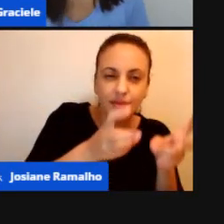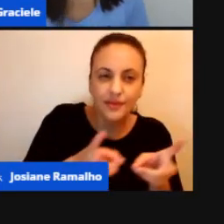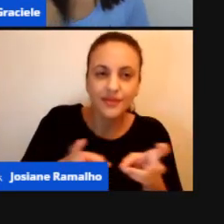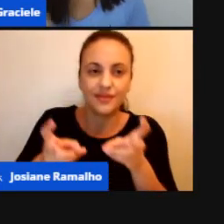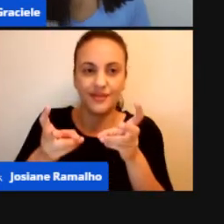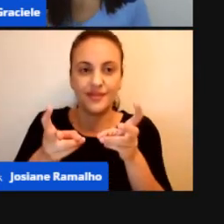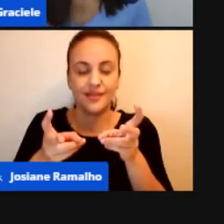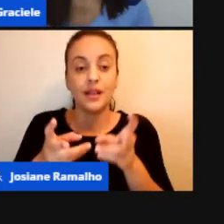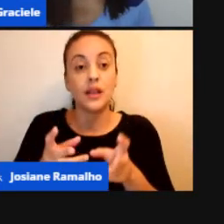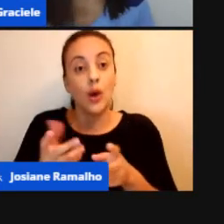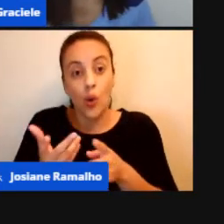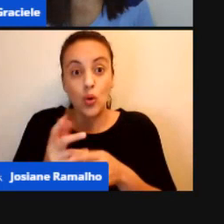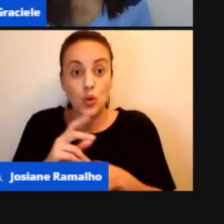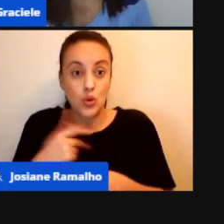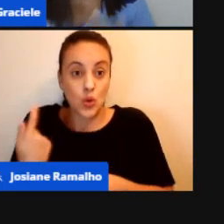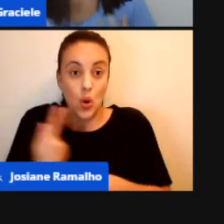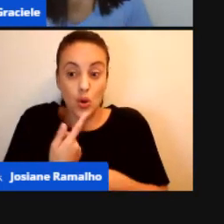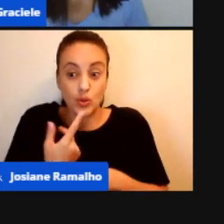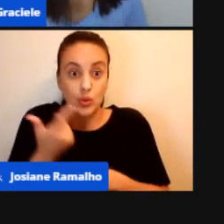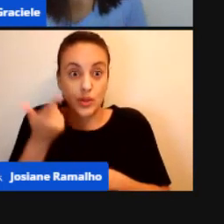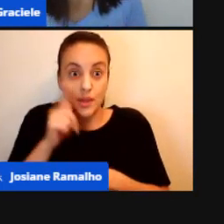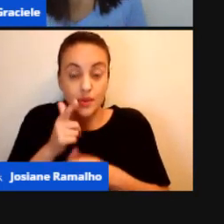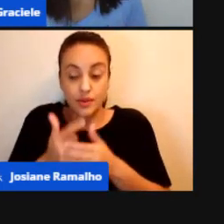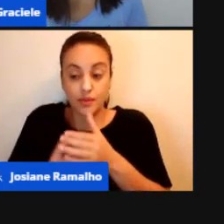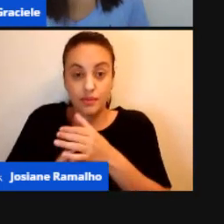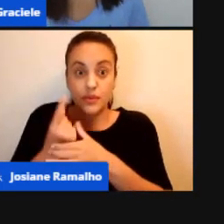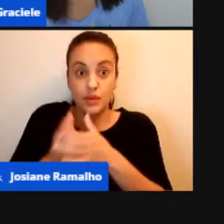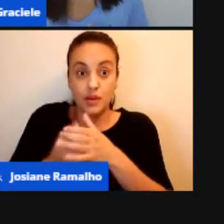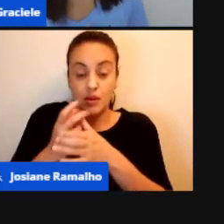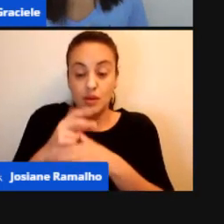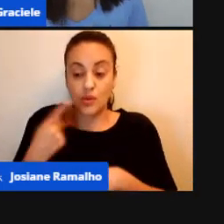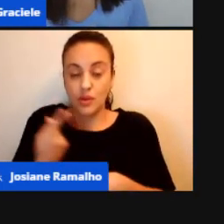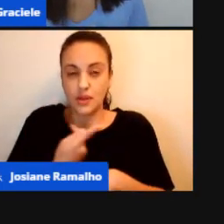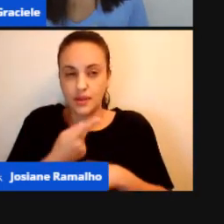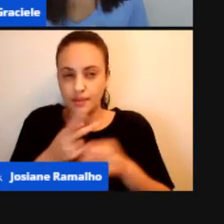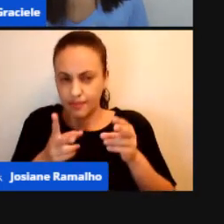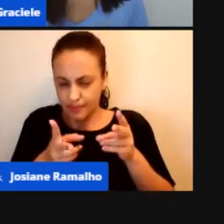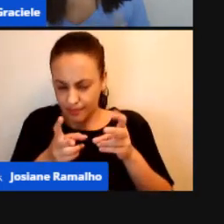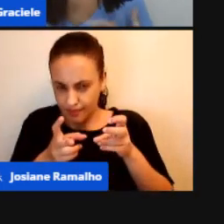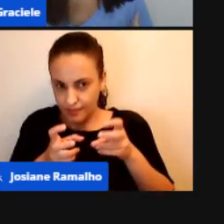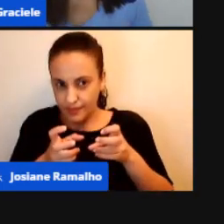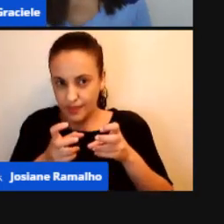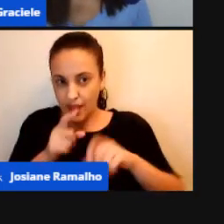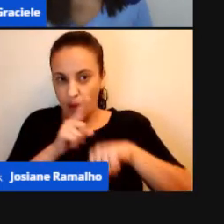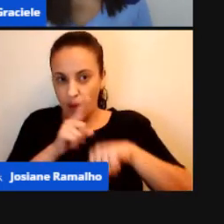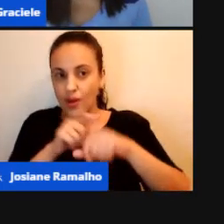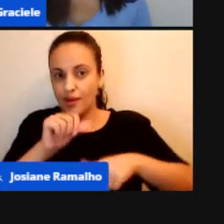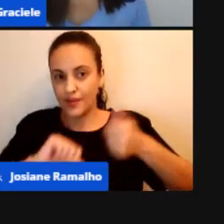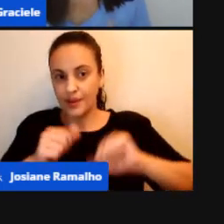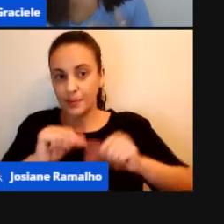as nossas impressões ali na hora de avaliar. Então, é possível que nós tenhamos